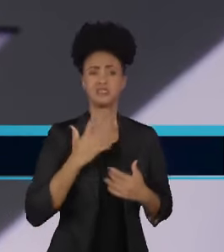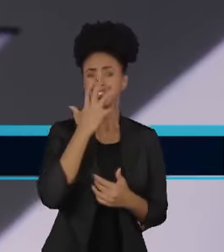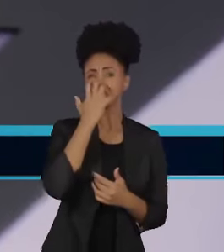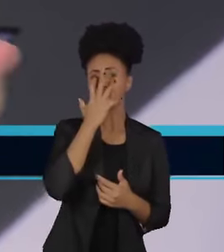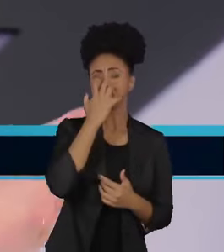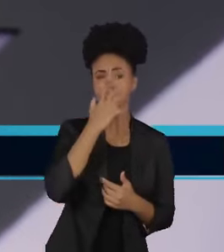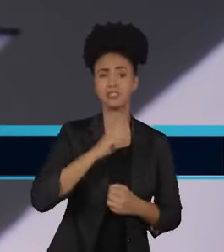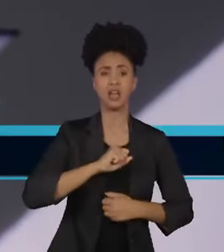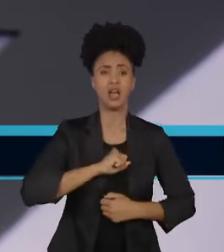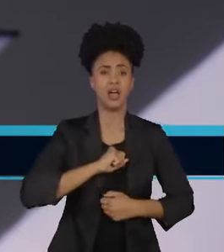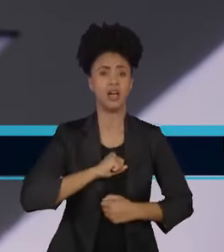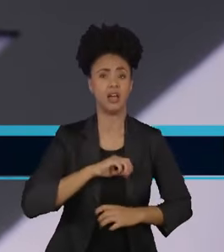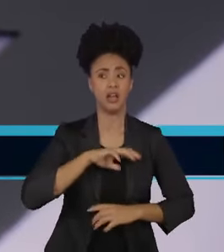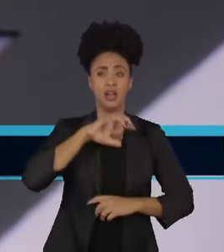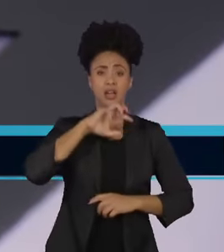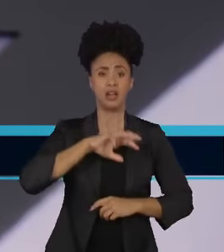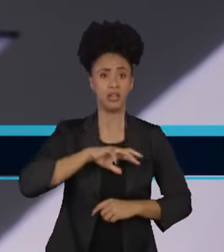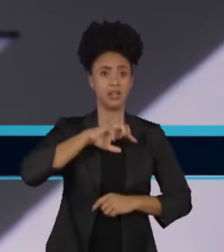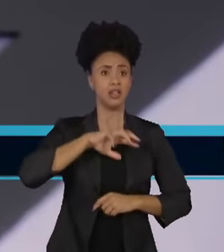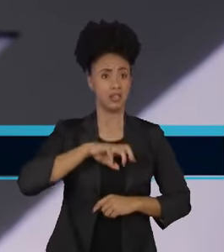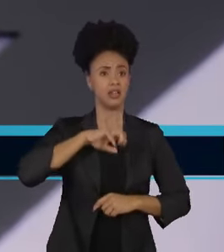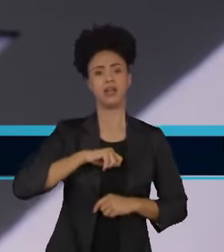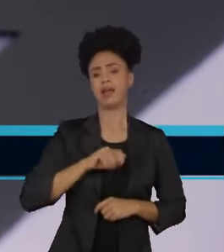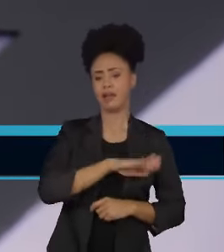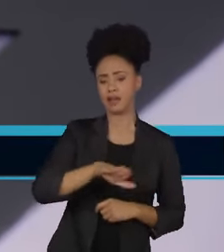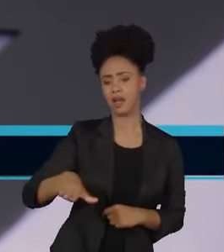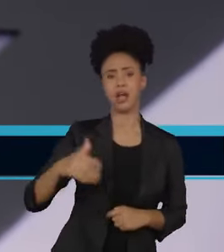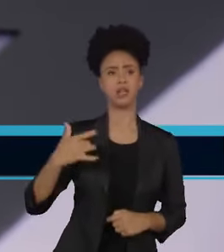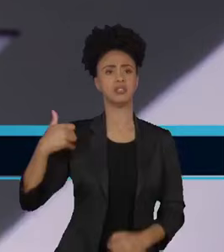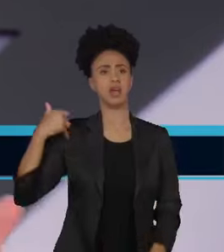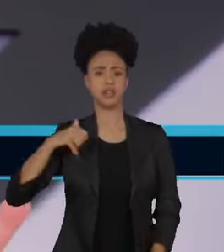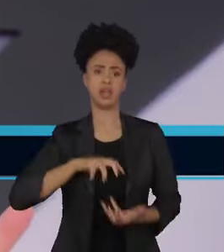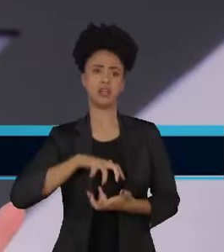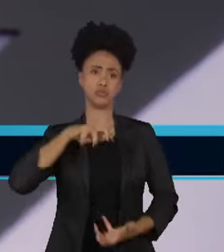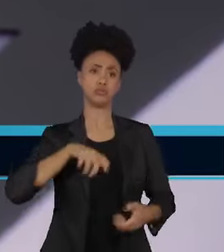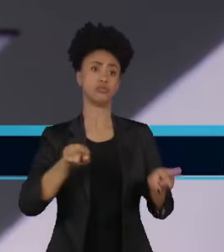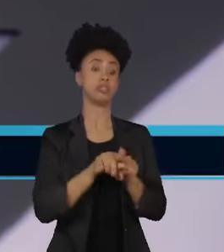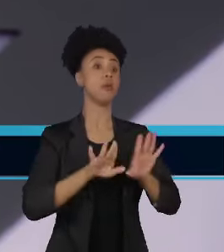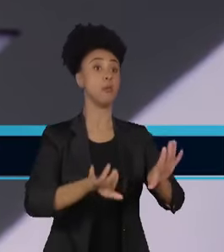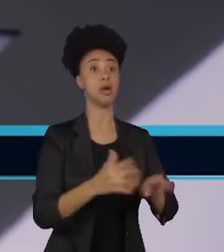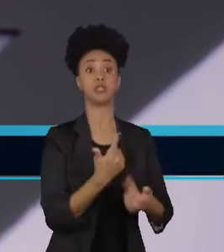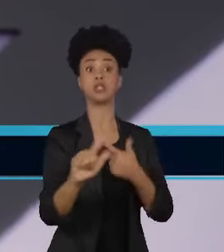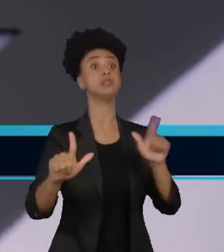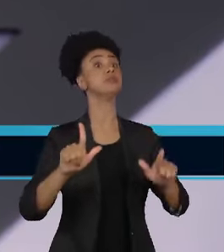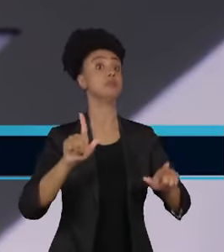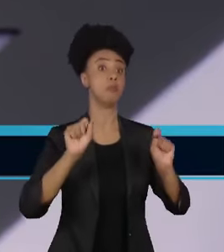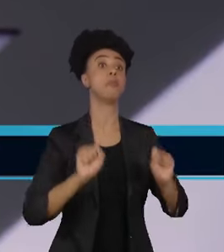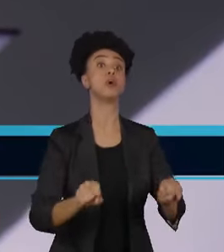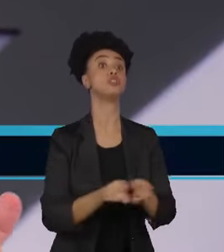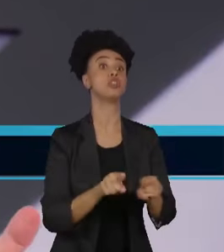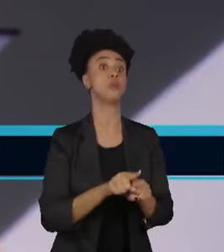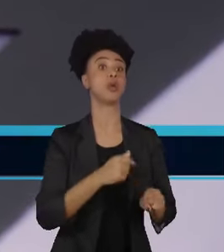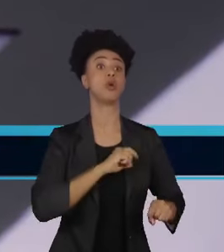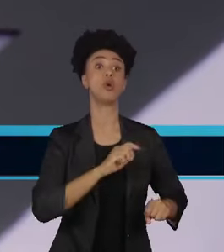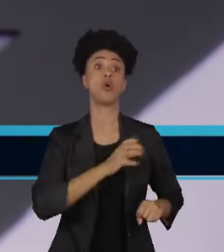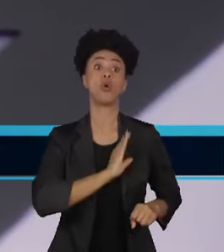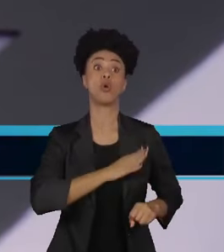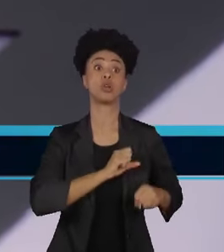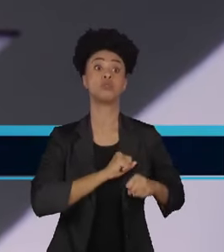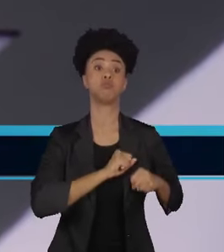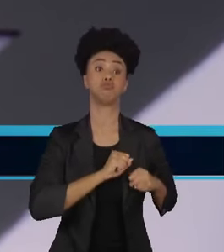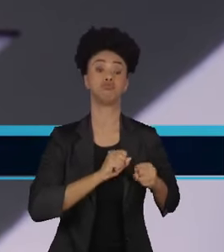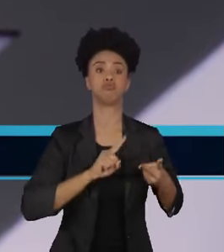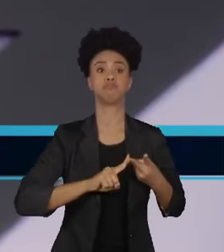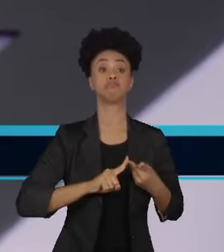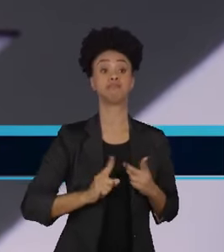asmas, crianças, adultos, idosos, mas tem também infartos que aumentam com isso, câncer de pulmão, sem